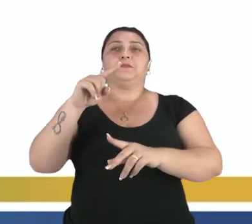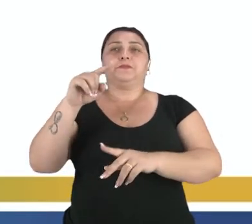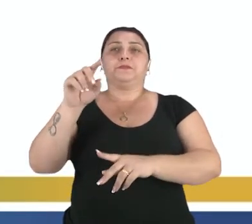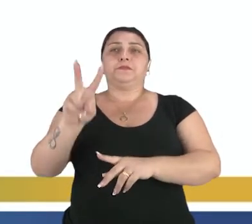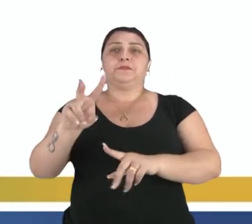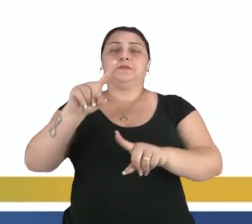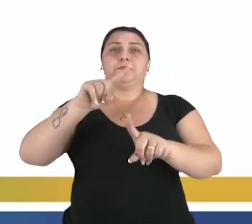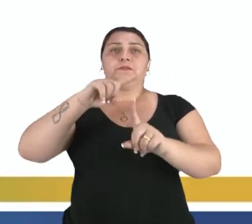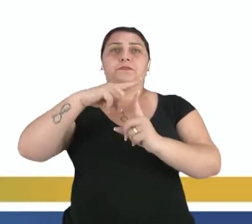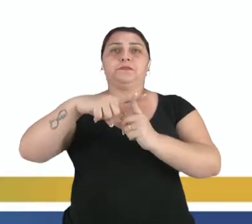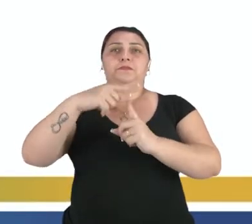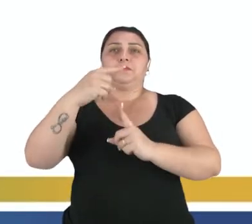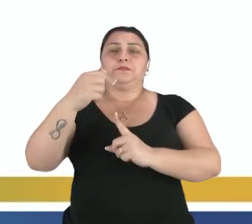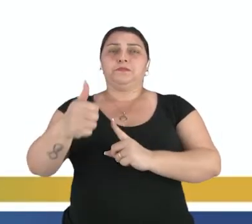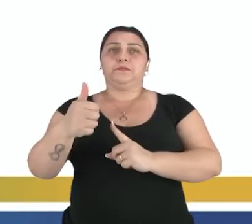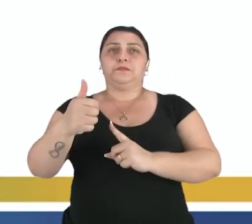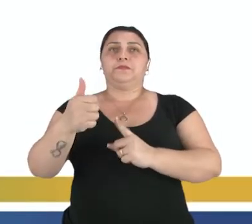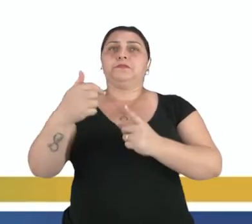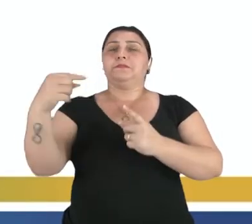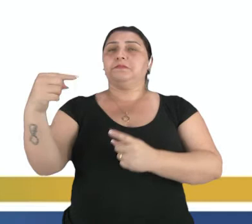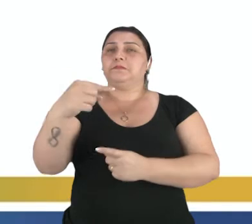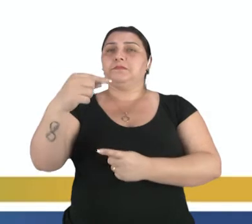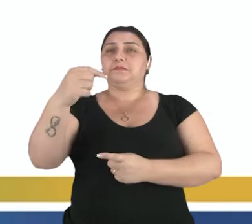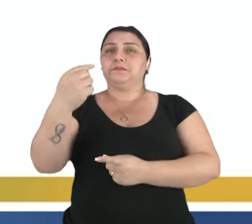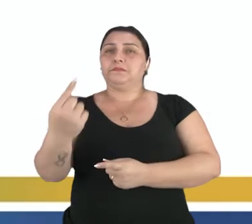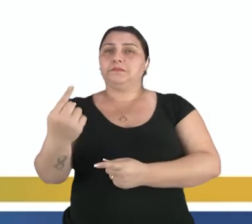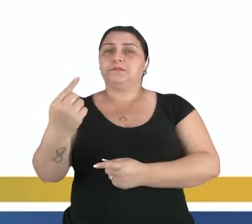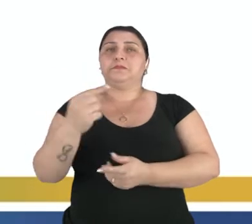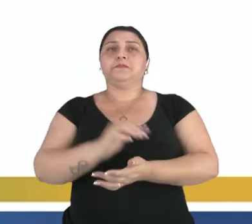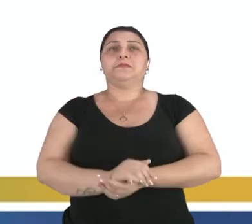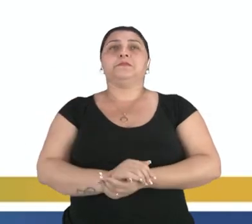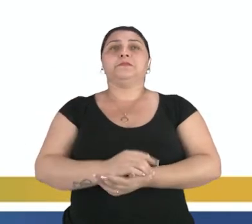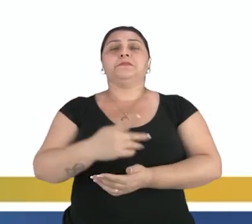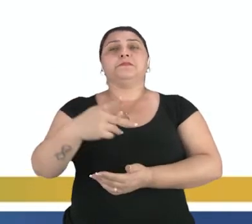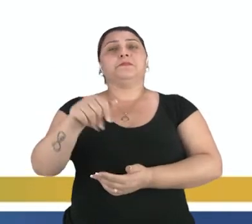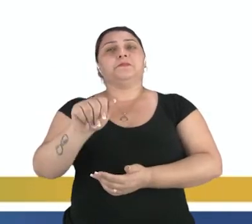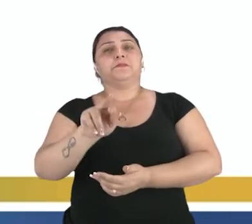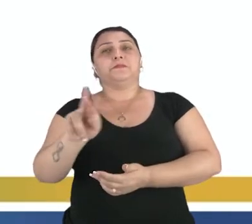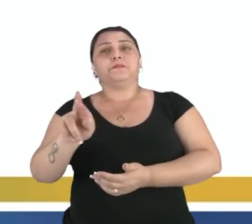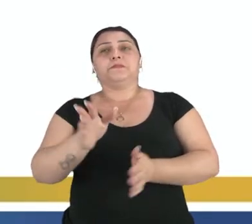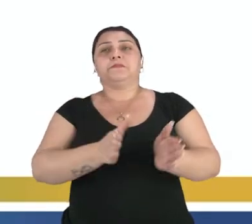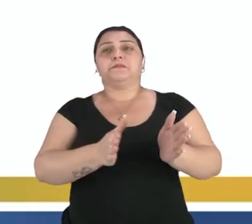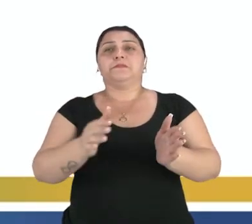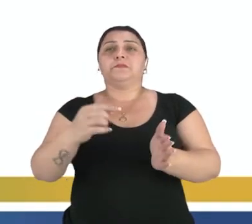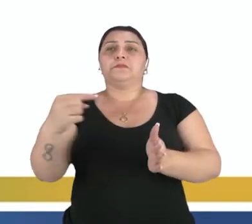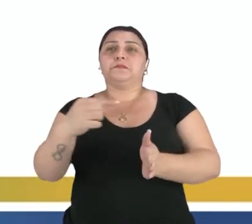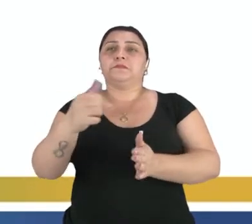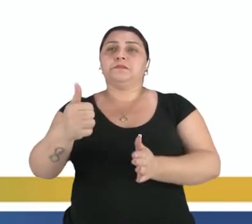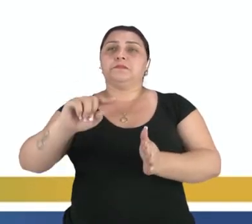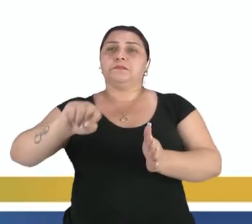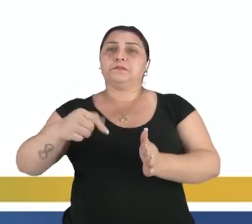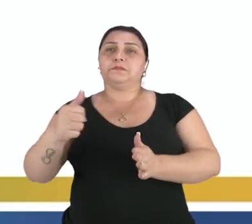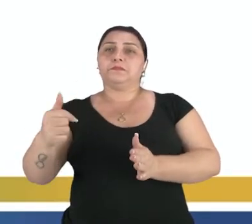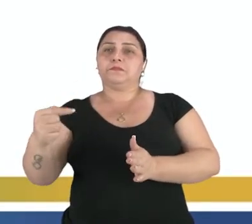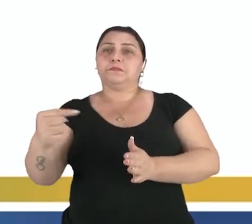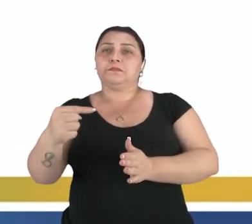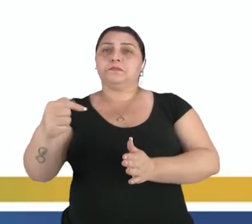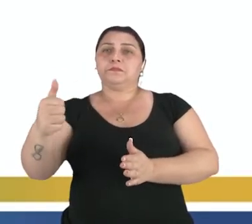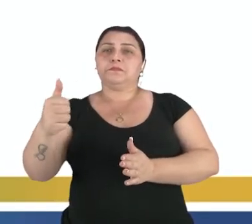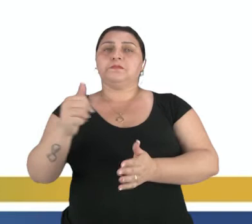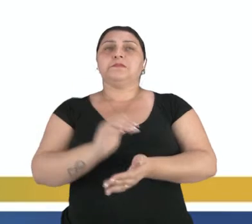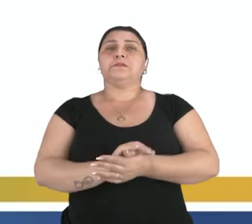1, e a nossa imagem será menos 1. Par ordenado, menos 1 e menos 1.